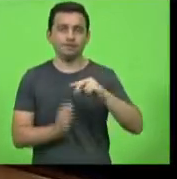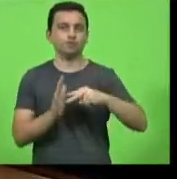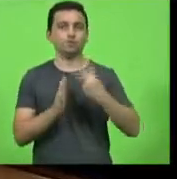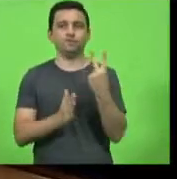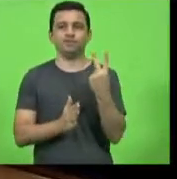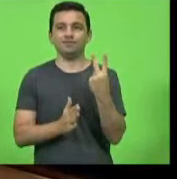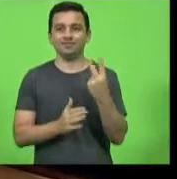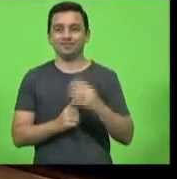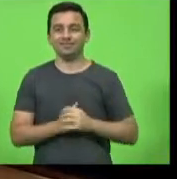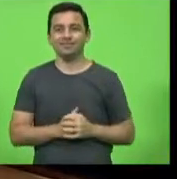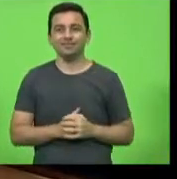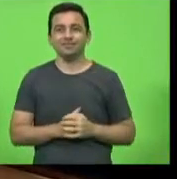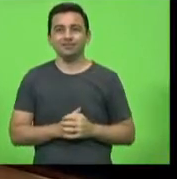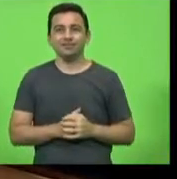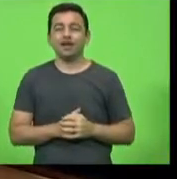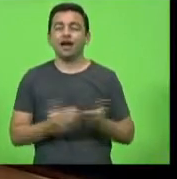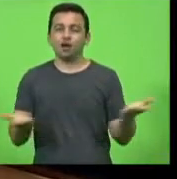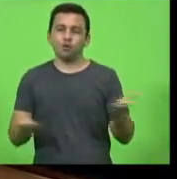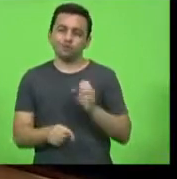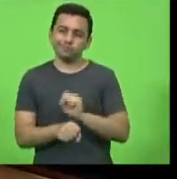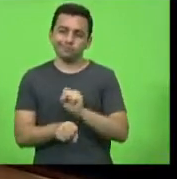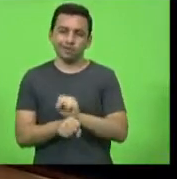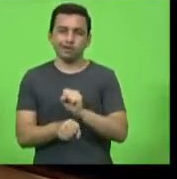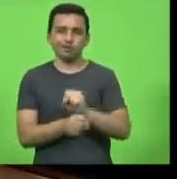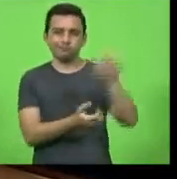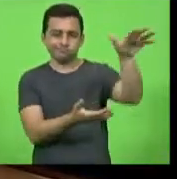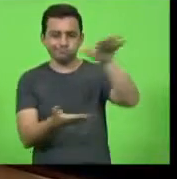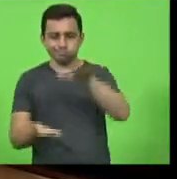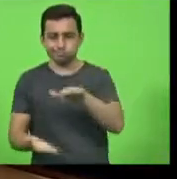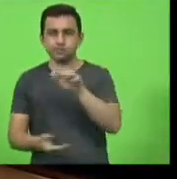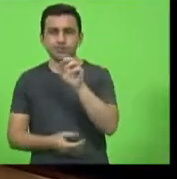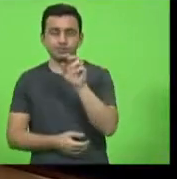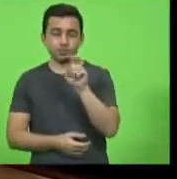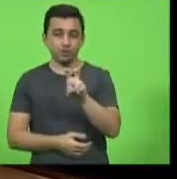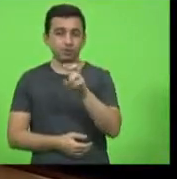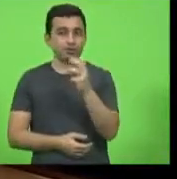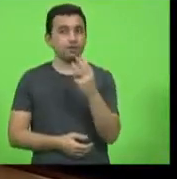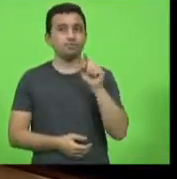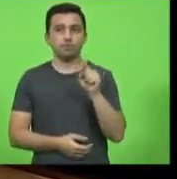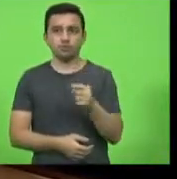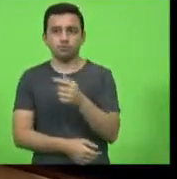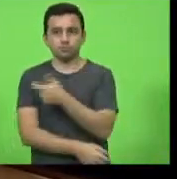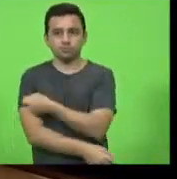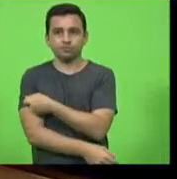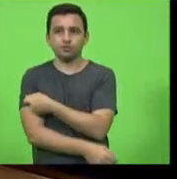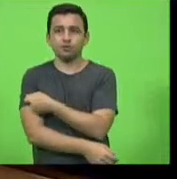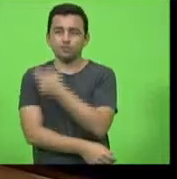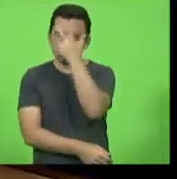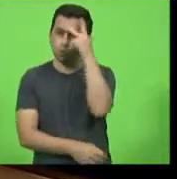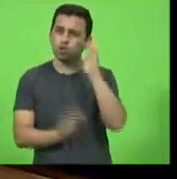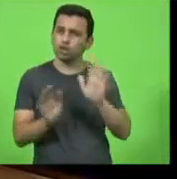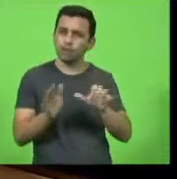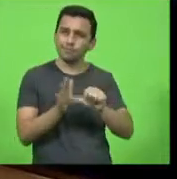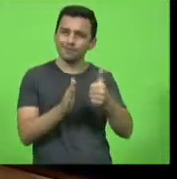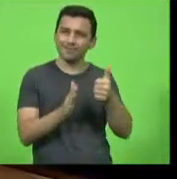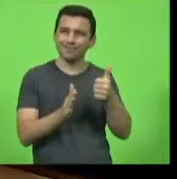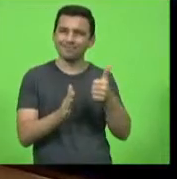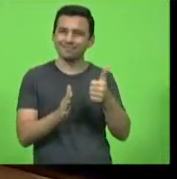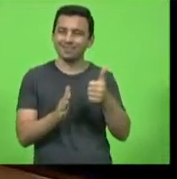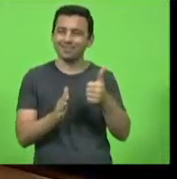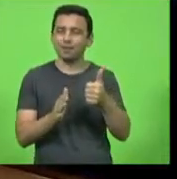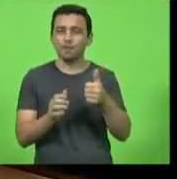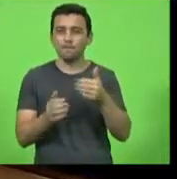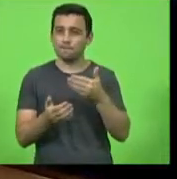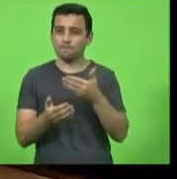53 mil doses para aplicar nas pessoas que fizeram a primeira, uma maneira de se garantir para não perder